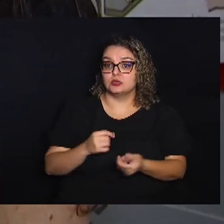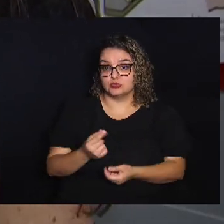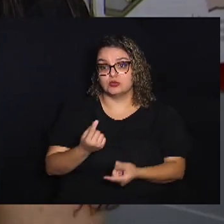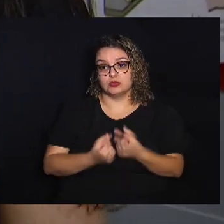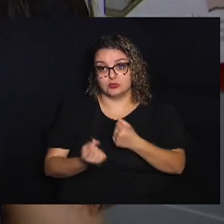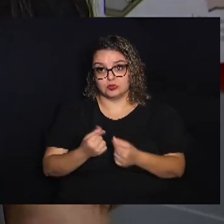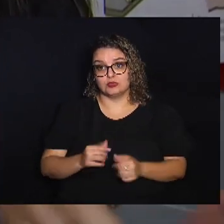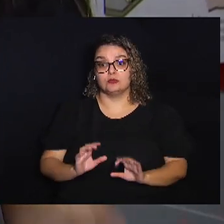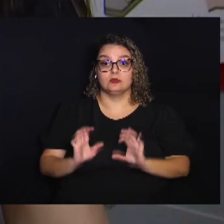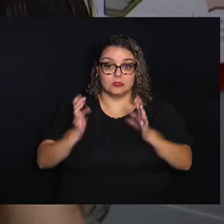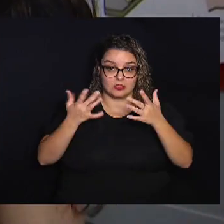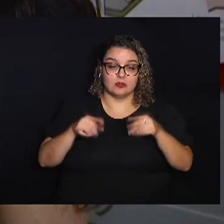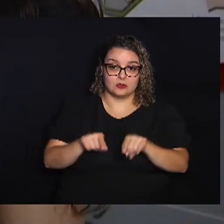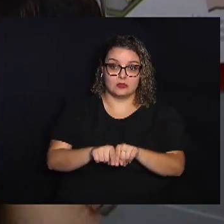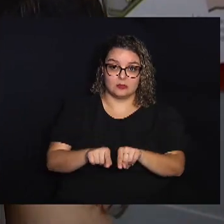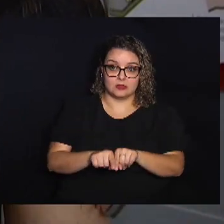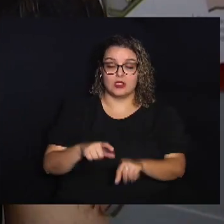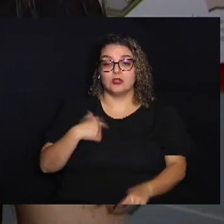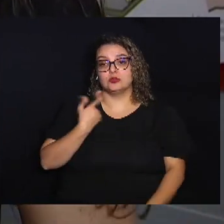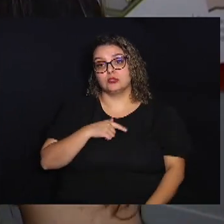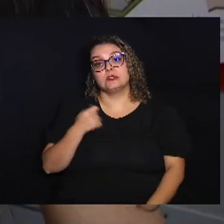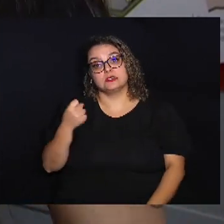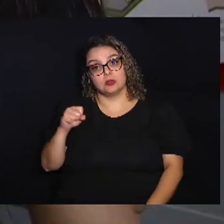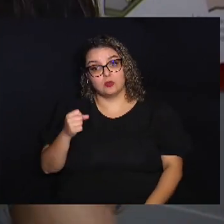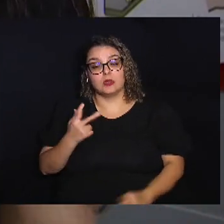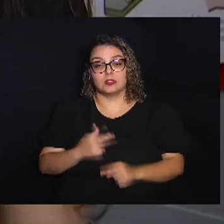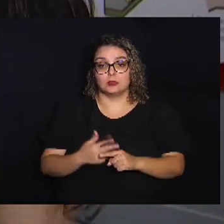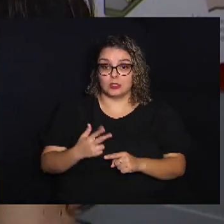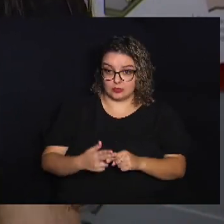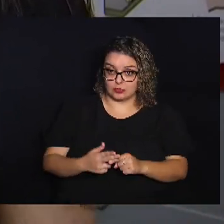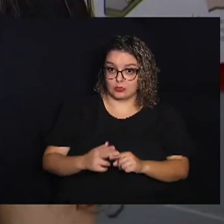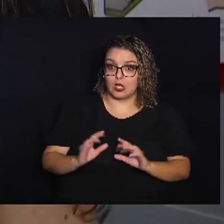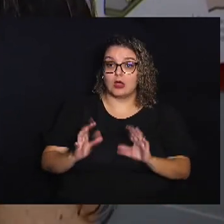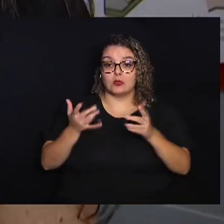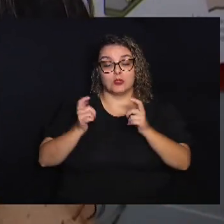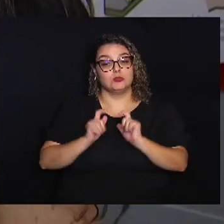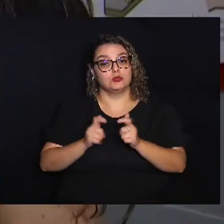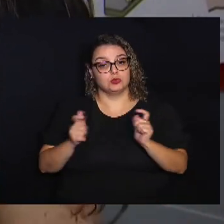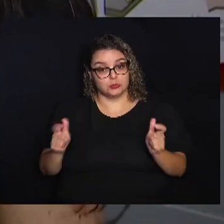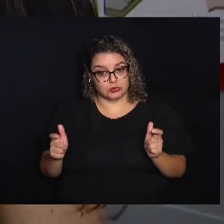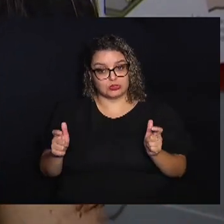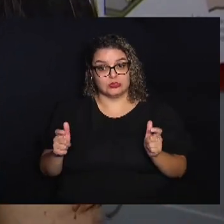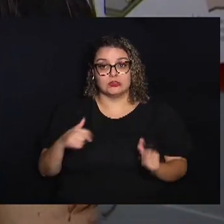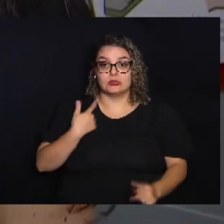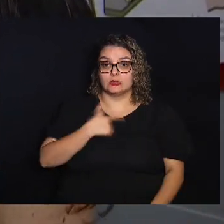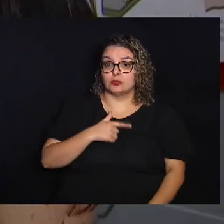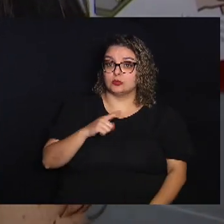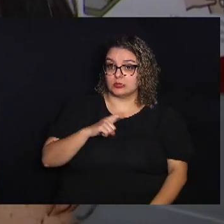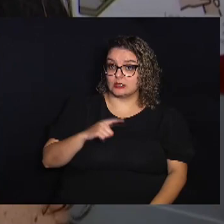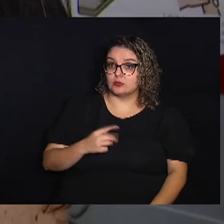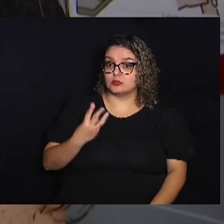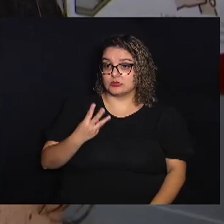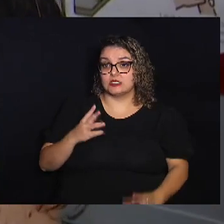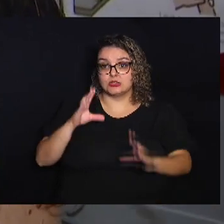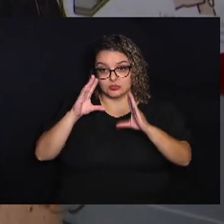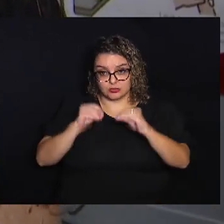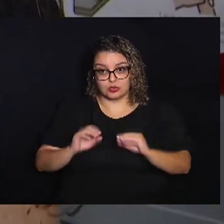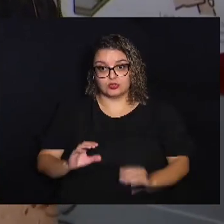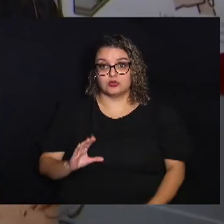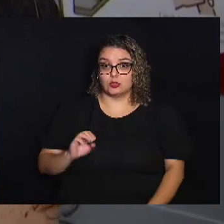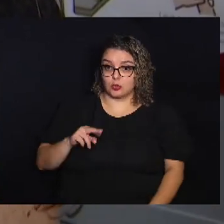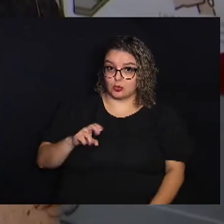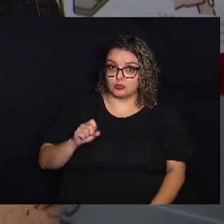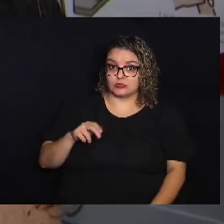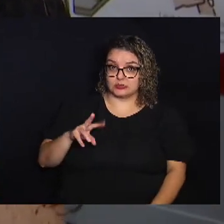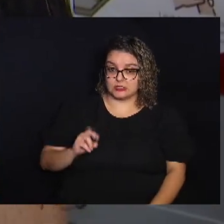festival Também Nós estamos Já na oitava edição O festival Vem crescendo Então hoje Nós temos Três noites De concerto Que acontecem